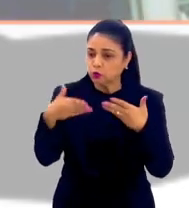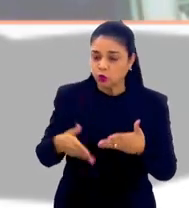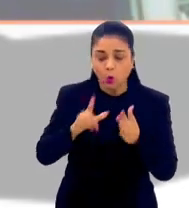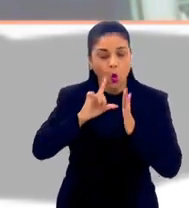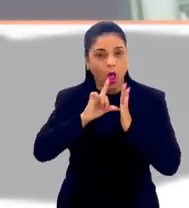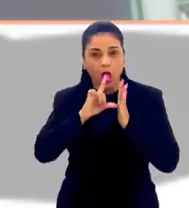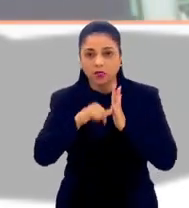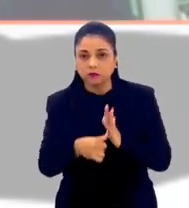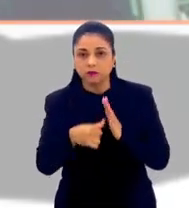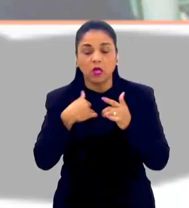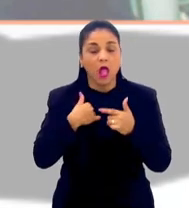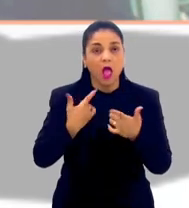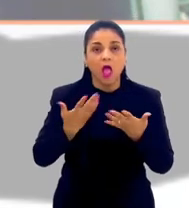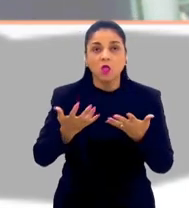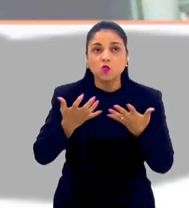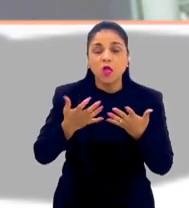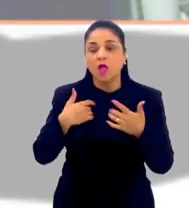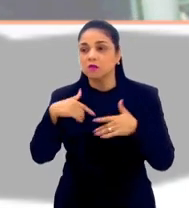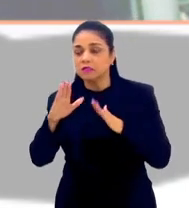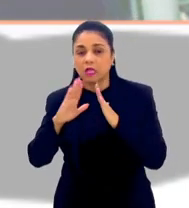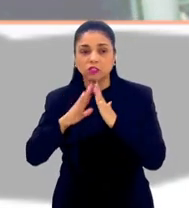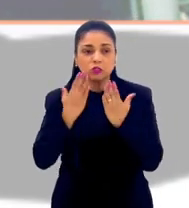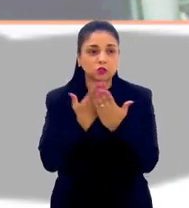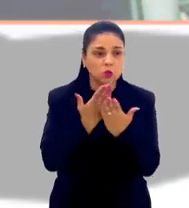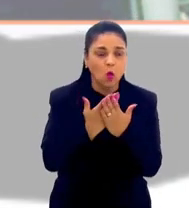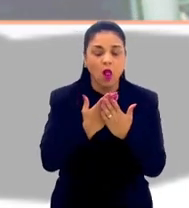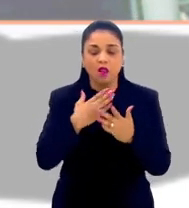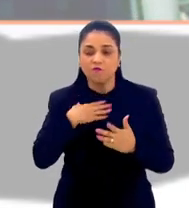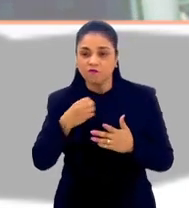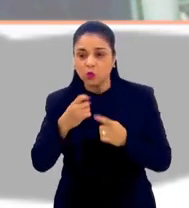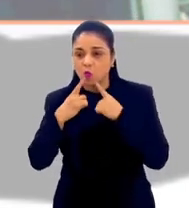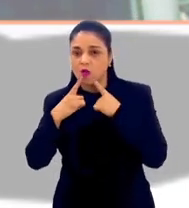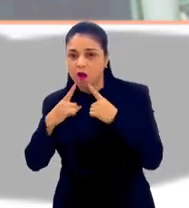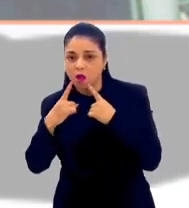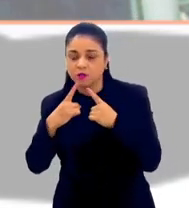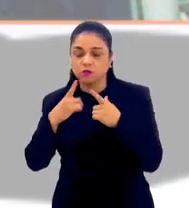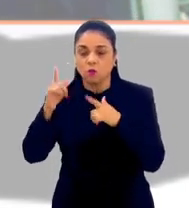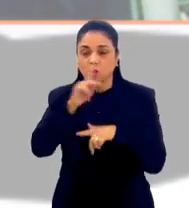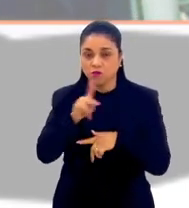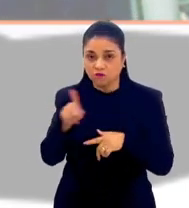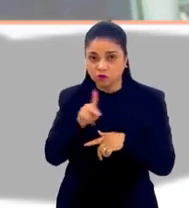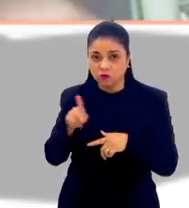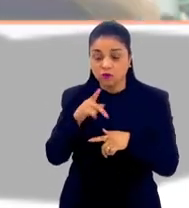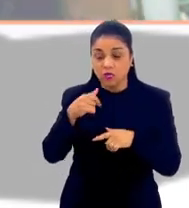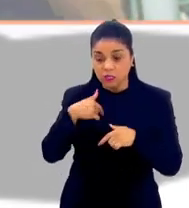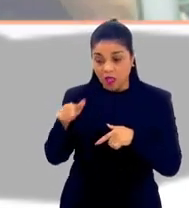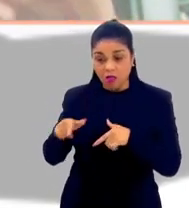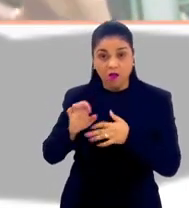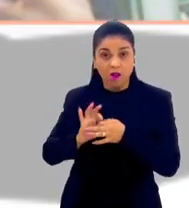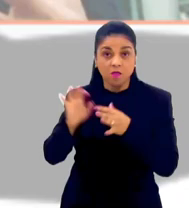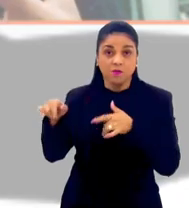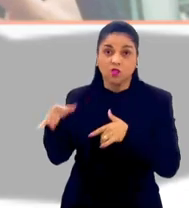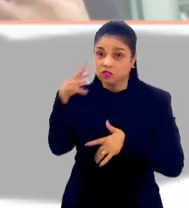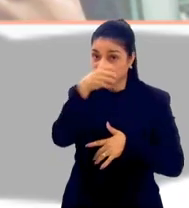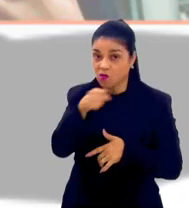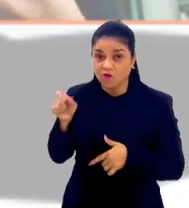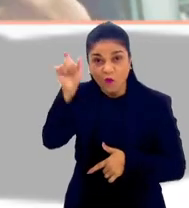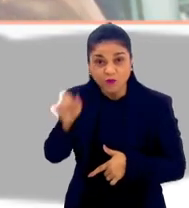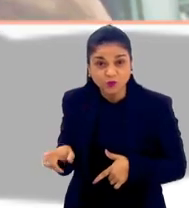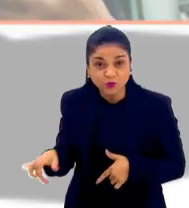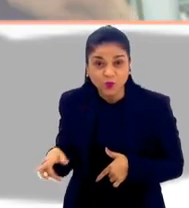Caramba, eu tenho que ir na escola por uma reclamação. E aquilo foi libertador. Eu não sei,